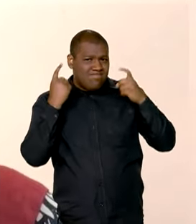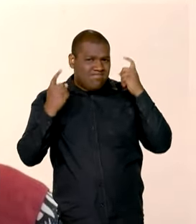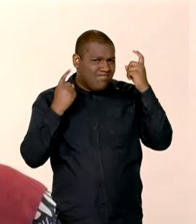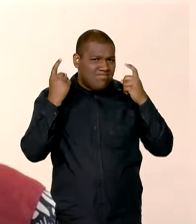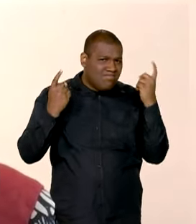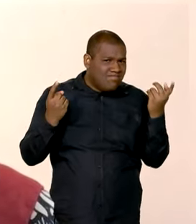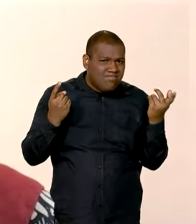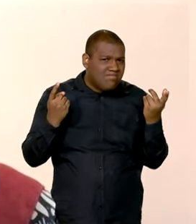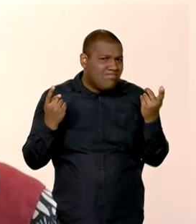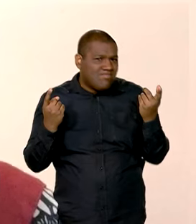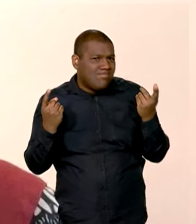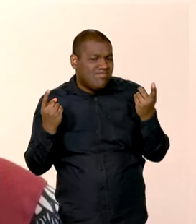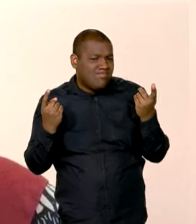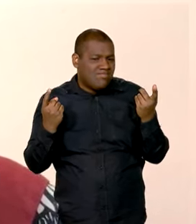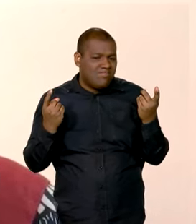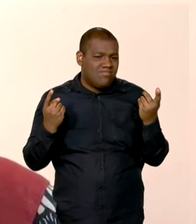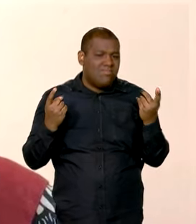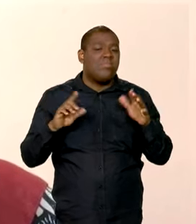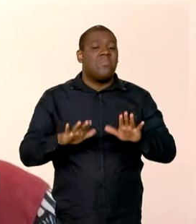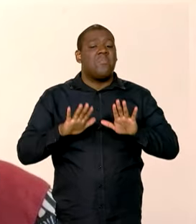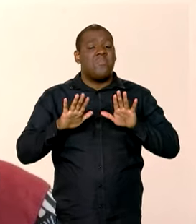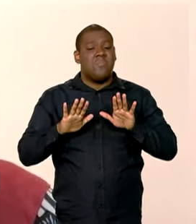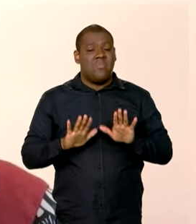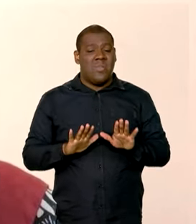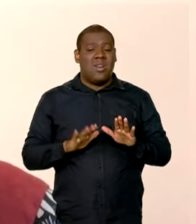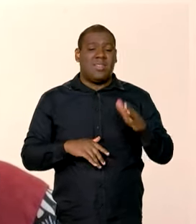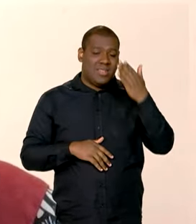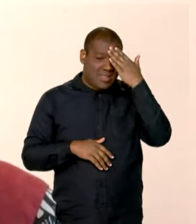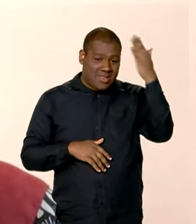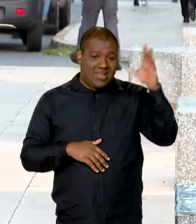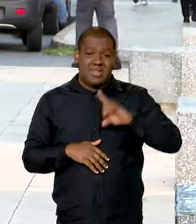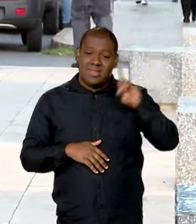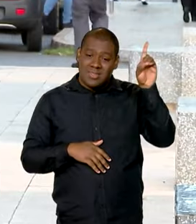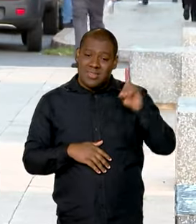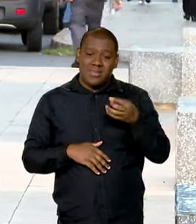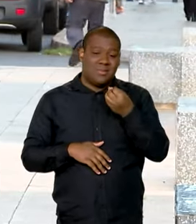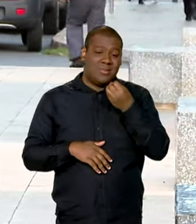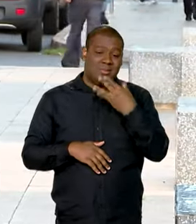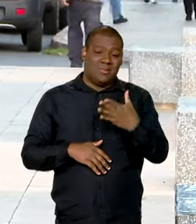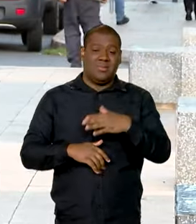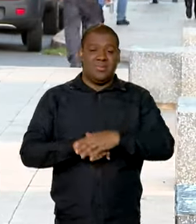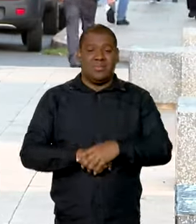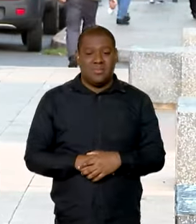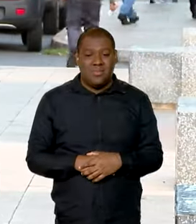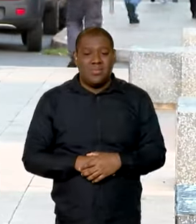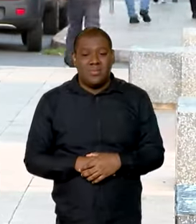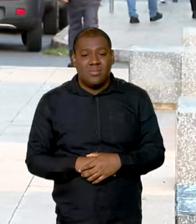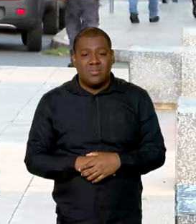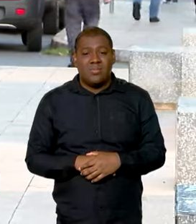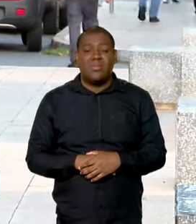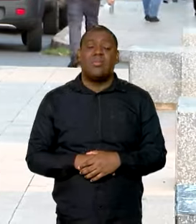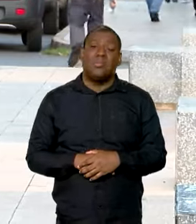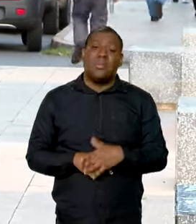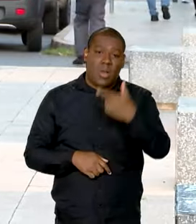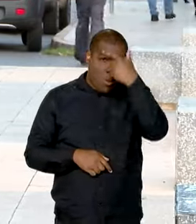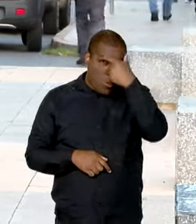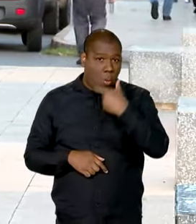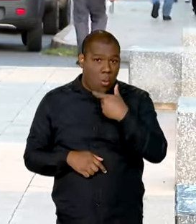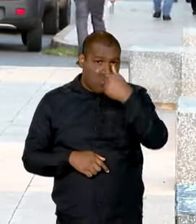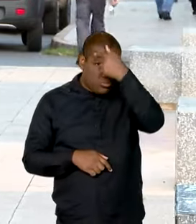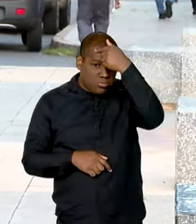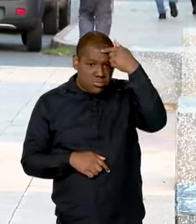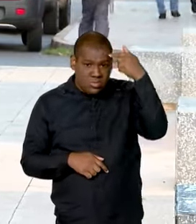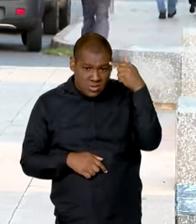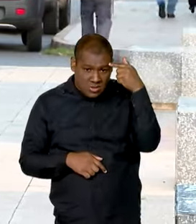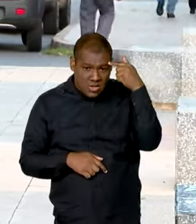de forma tranquila ou não. Mas, graças a Deus, ocorreu tudo bem. Mas vale lembrar que o rosto, a testa e o